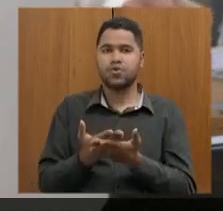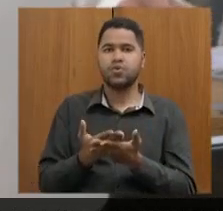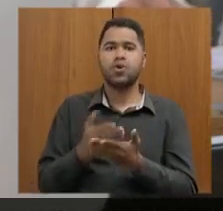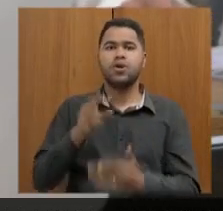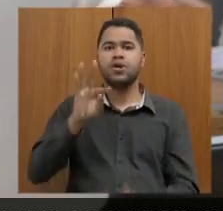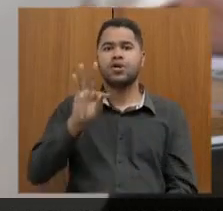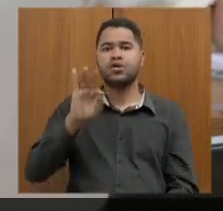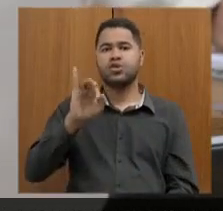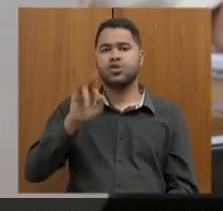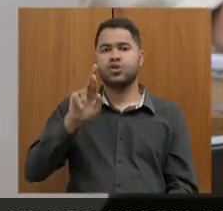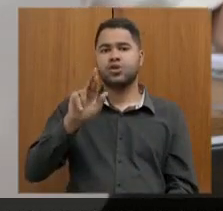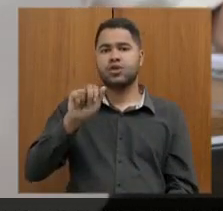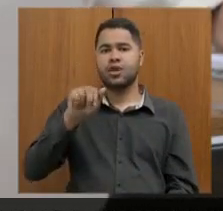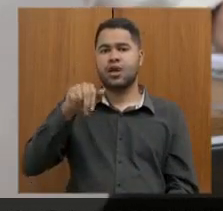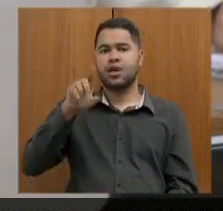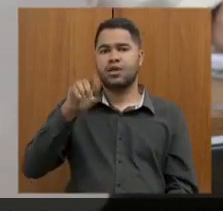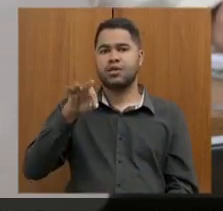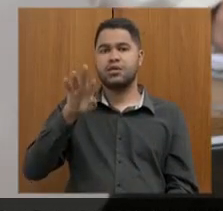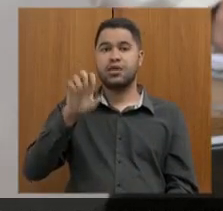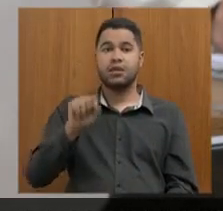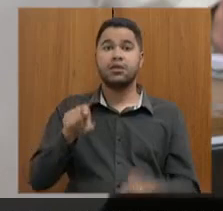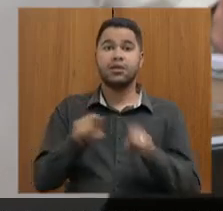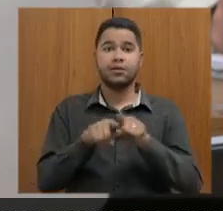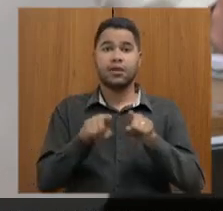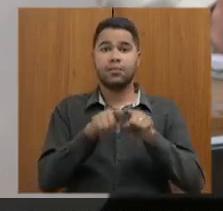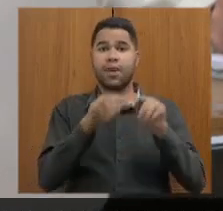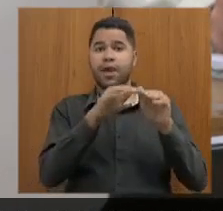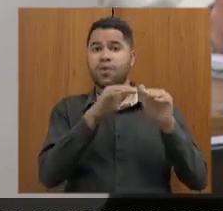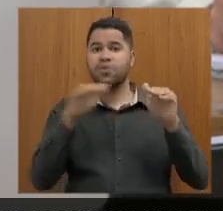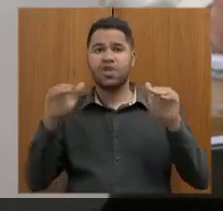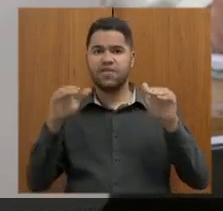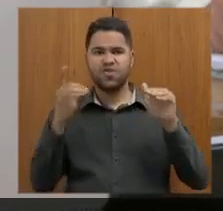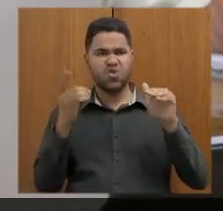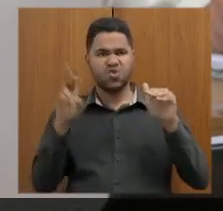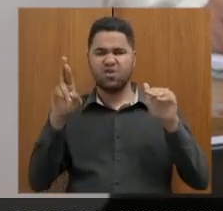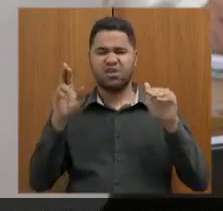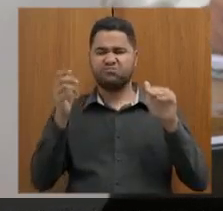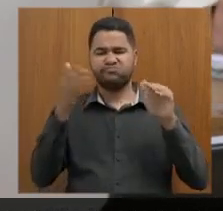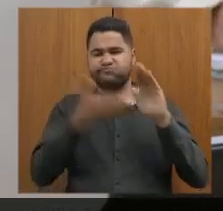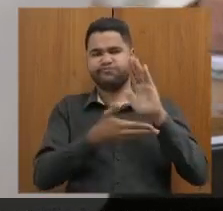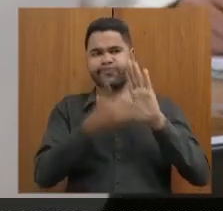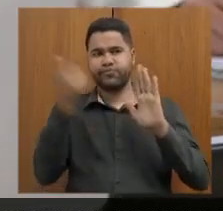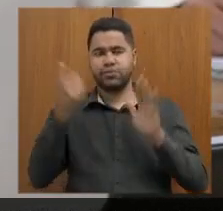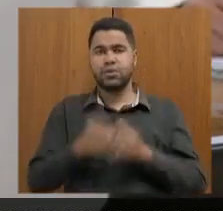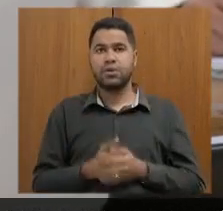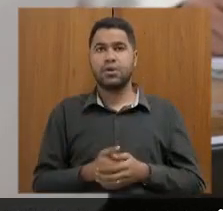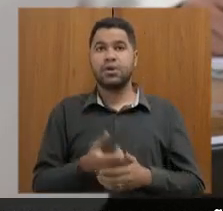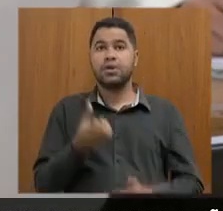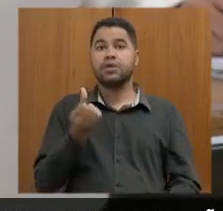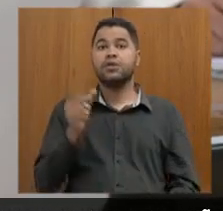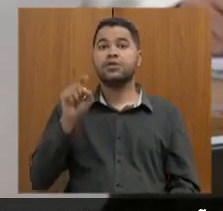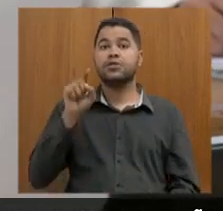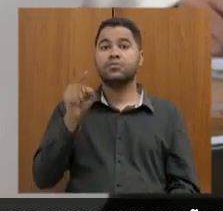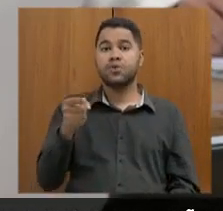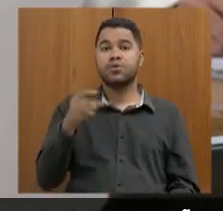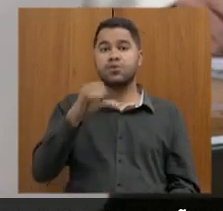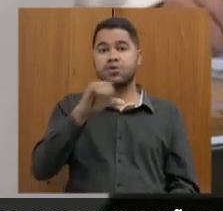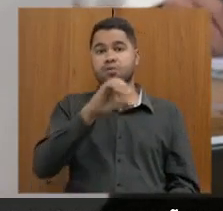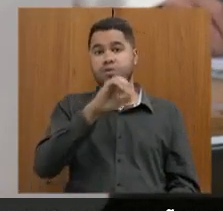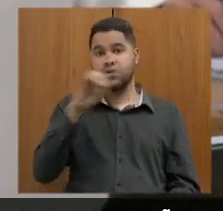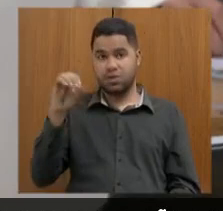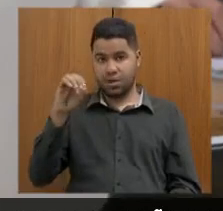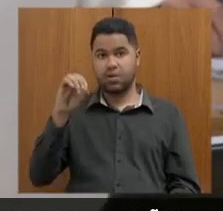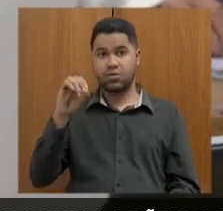da carreira o nível de doutorado do professor. Então, é uma extinção de 6.900 cargos